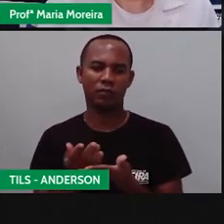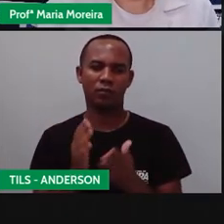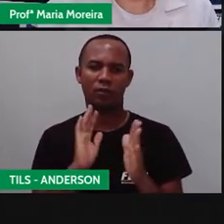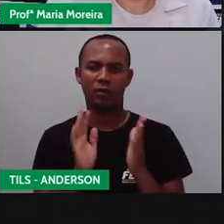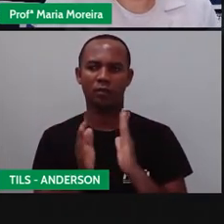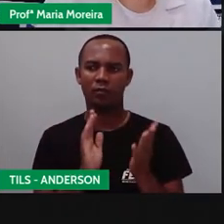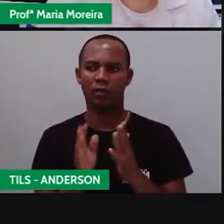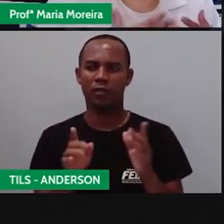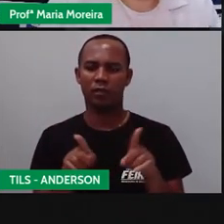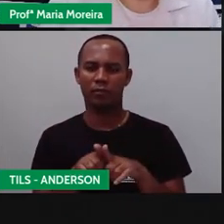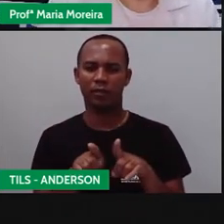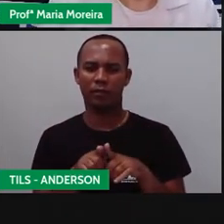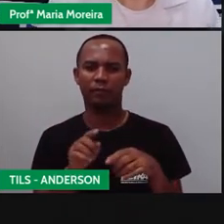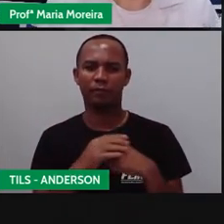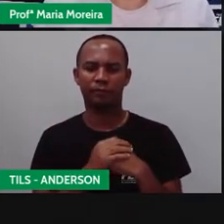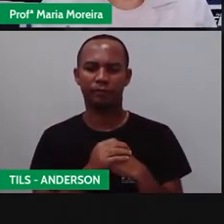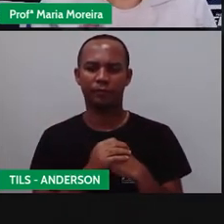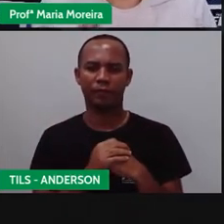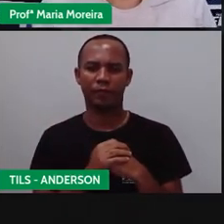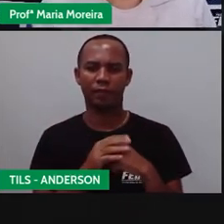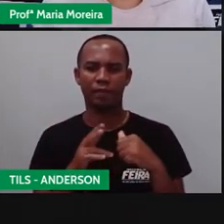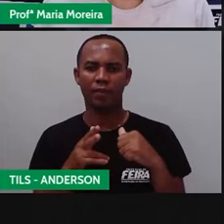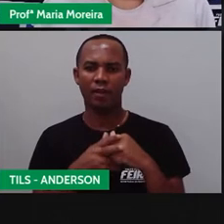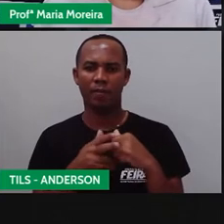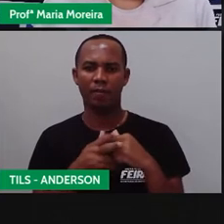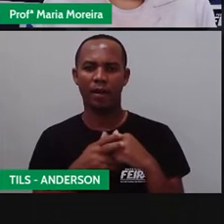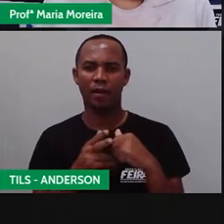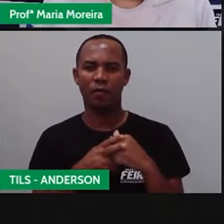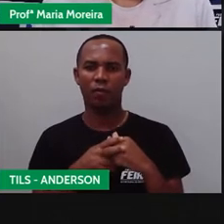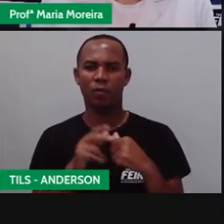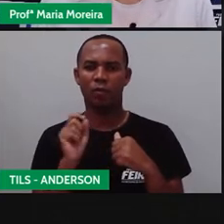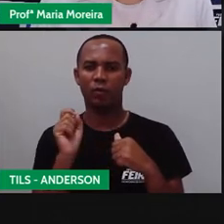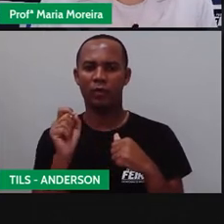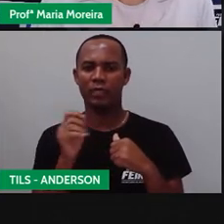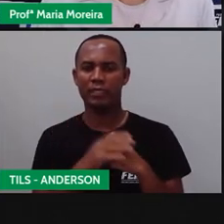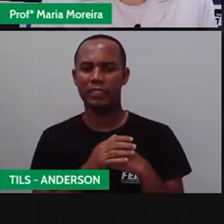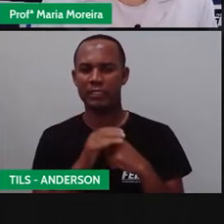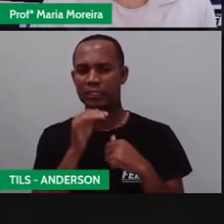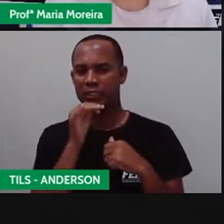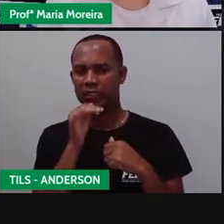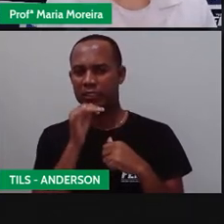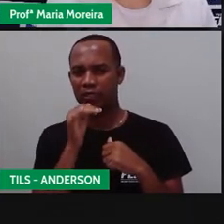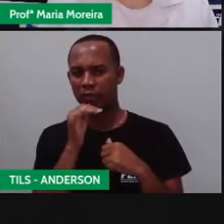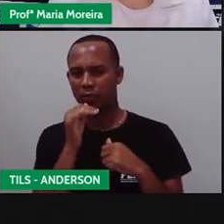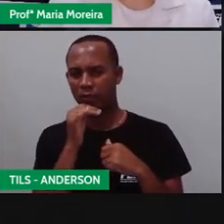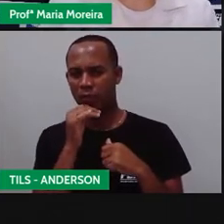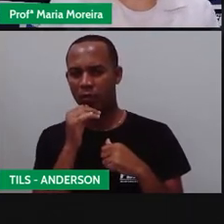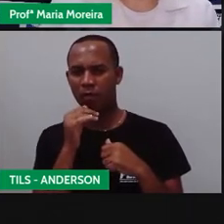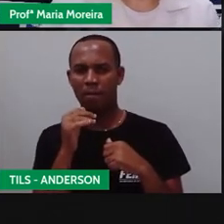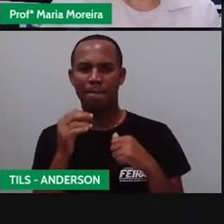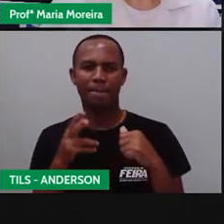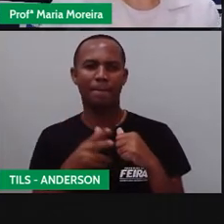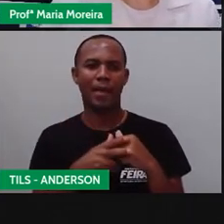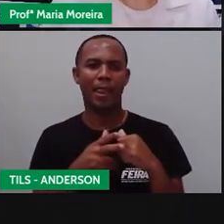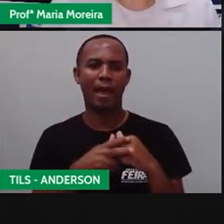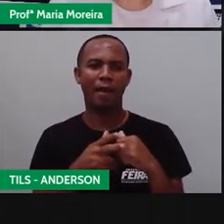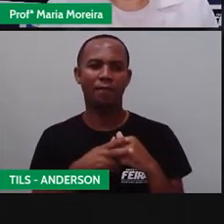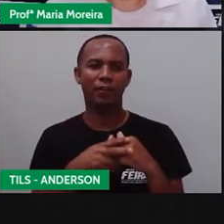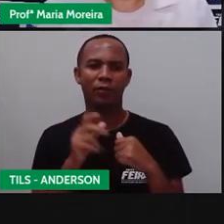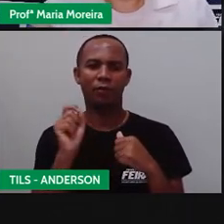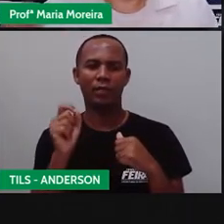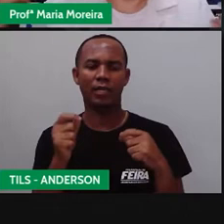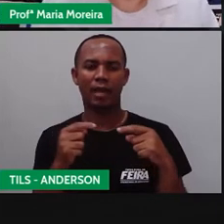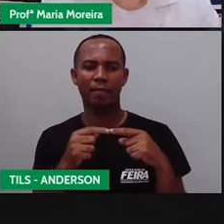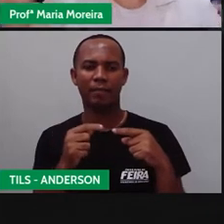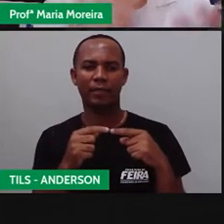Bom, verbal vem do latim. que chique, Anderson. Do latim, né? O que é o latim, Pró? O latim é